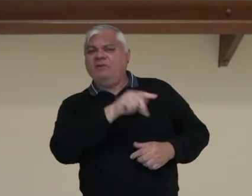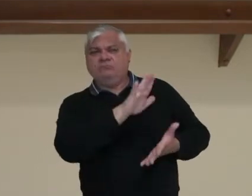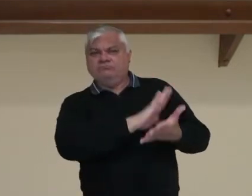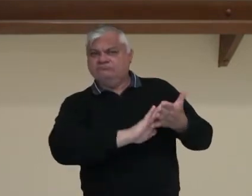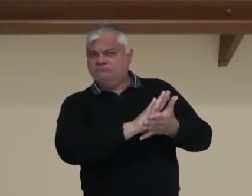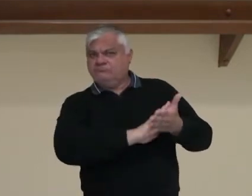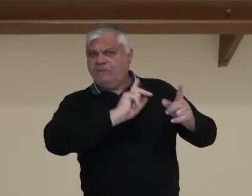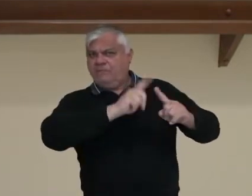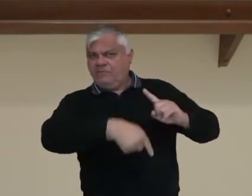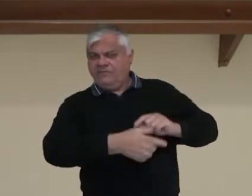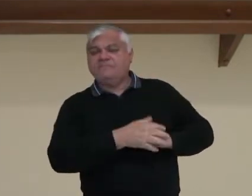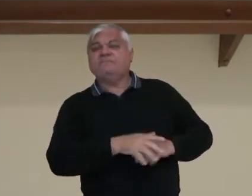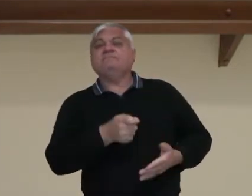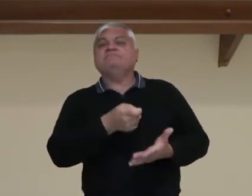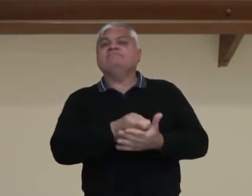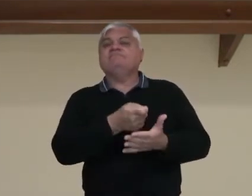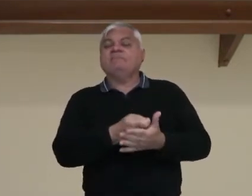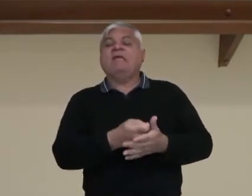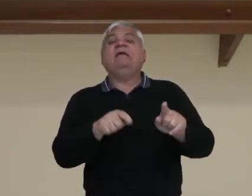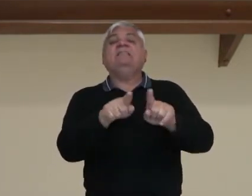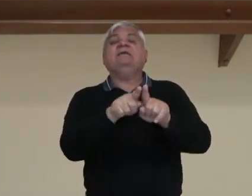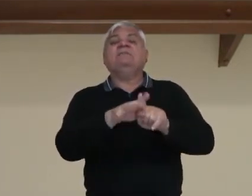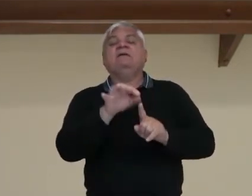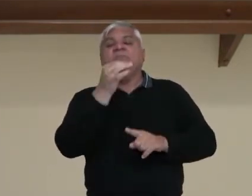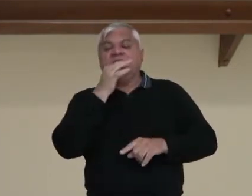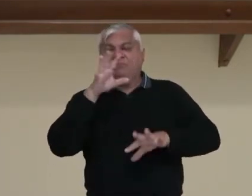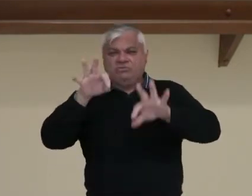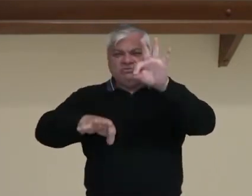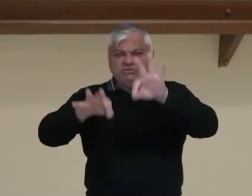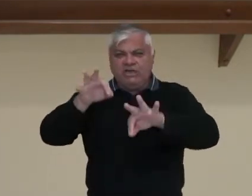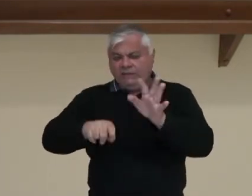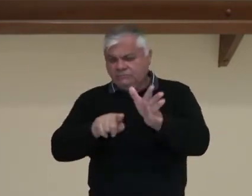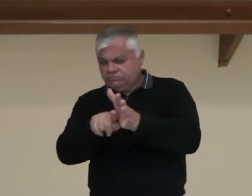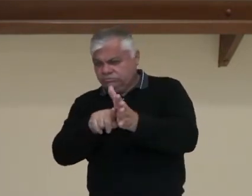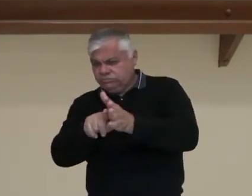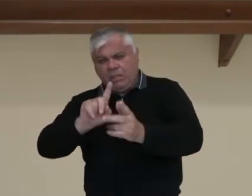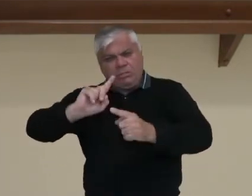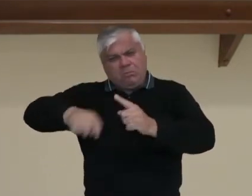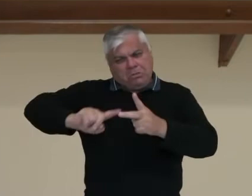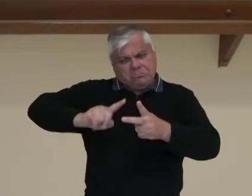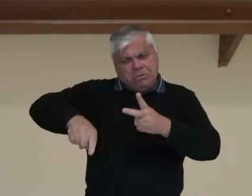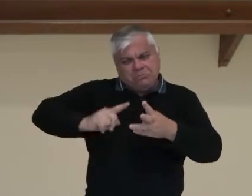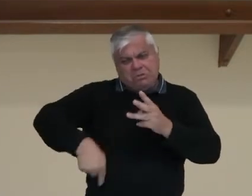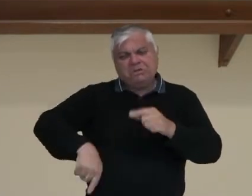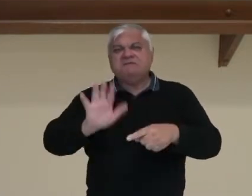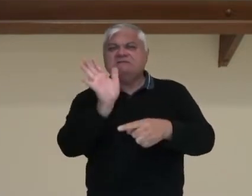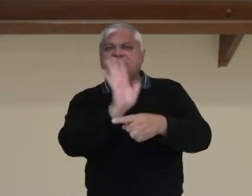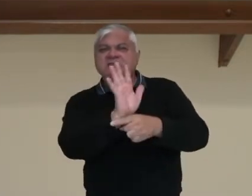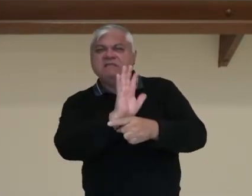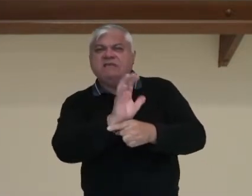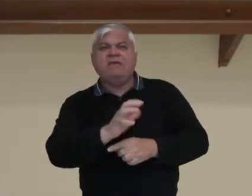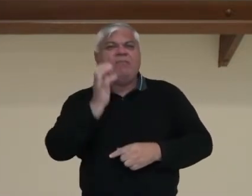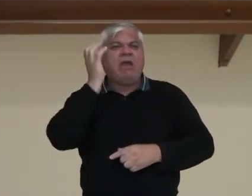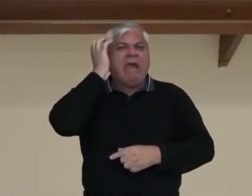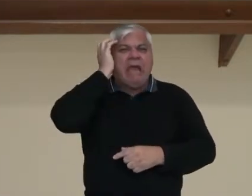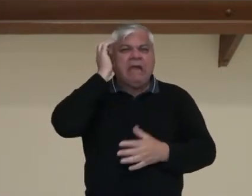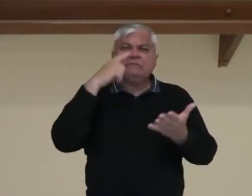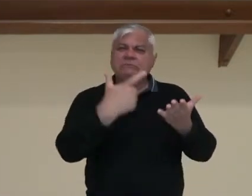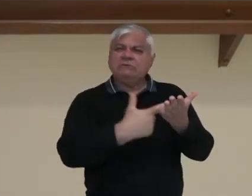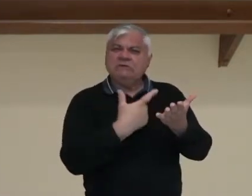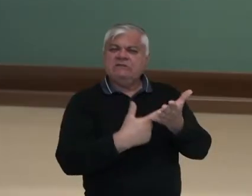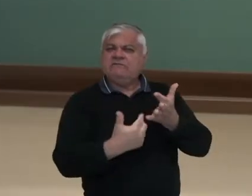uma censura prévia. Ah, peças de teatro, cinema, rádio, literatura,